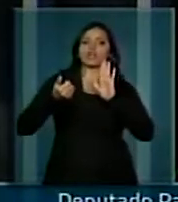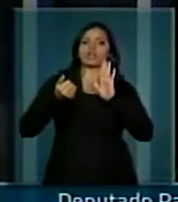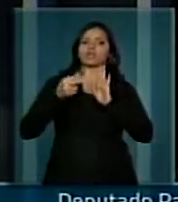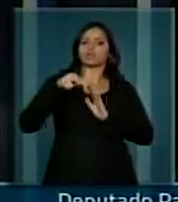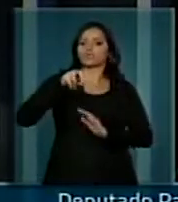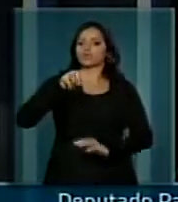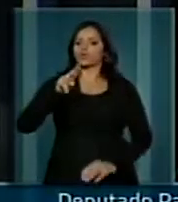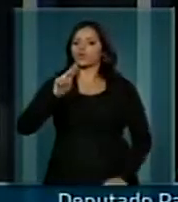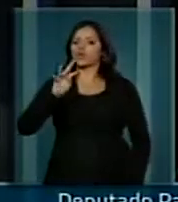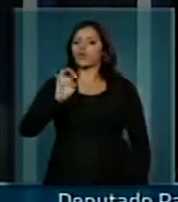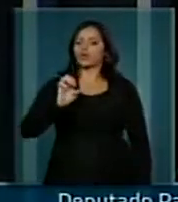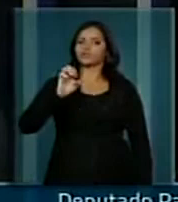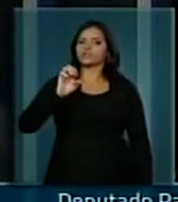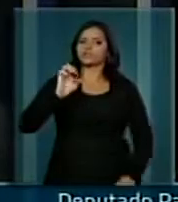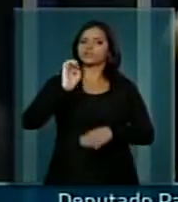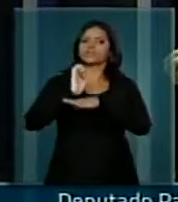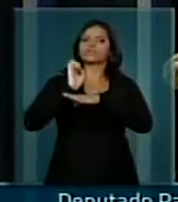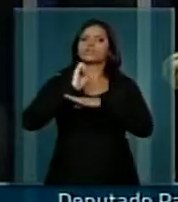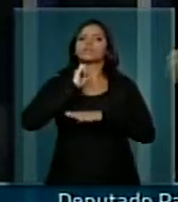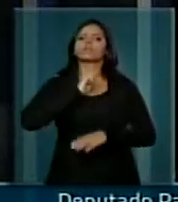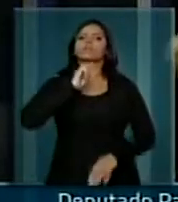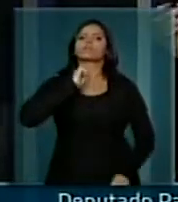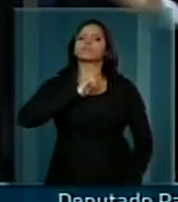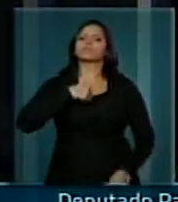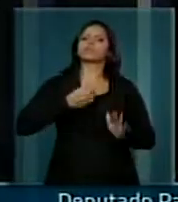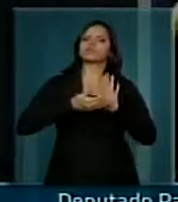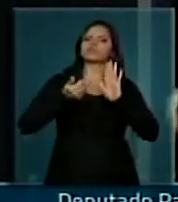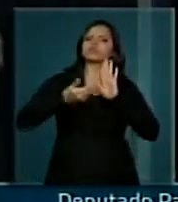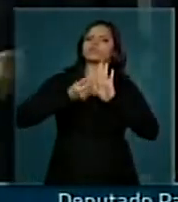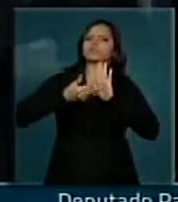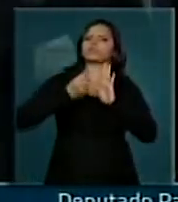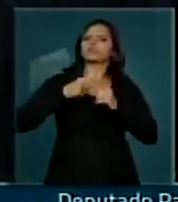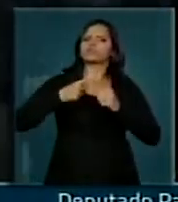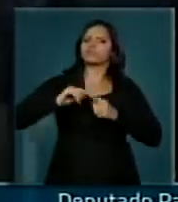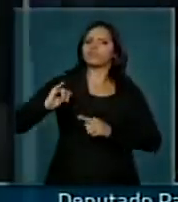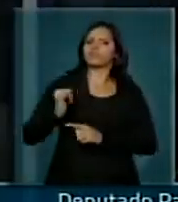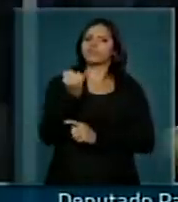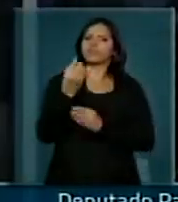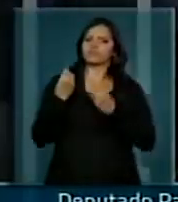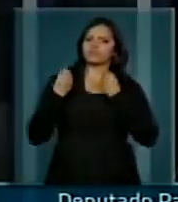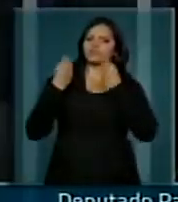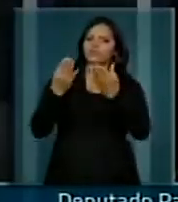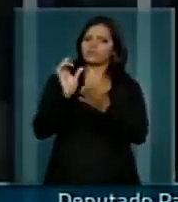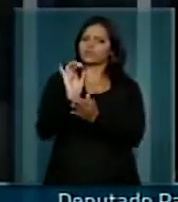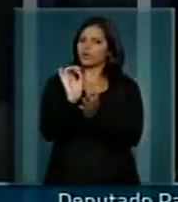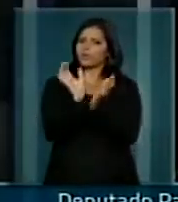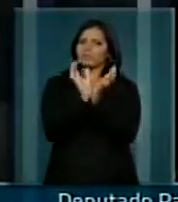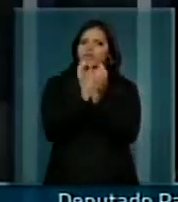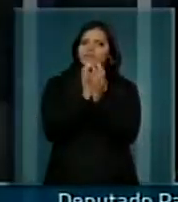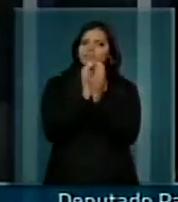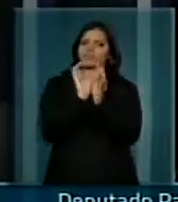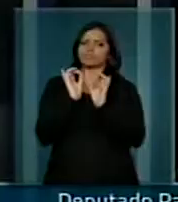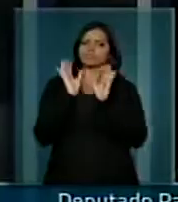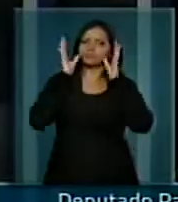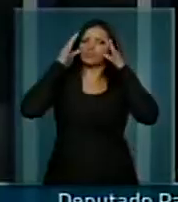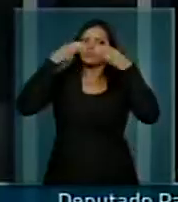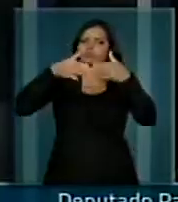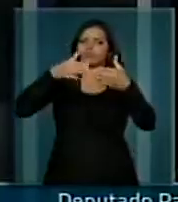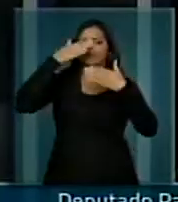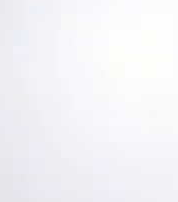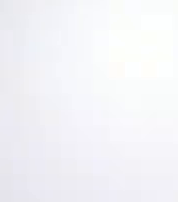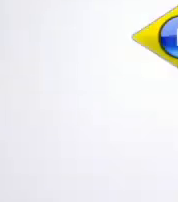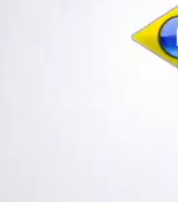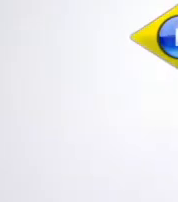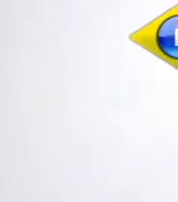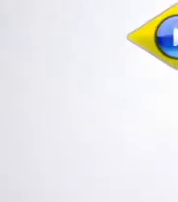Norte de Minas destas condições vantajosas que estão sendo dadas a Pernambuco especificamente. Muito obrigado,